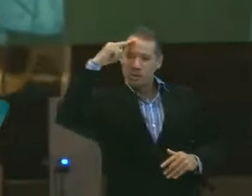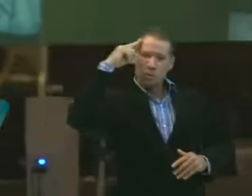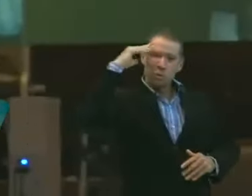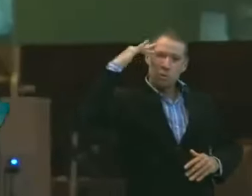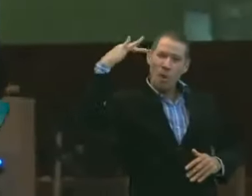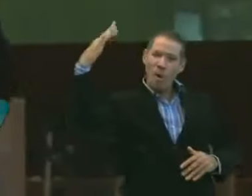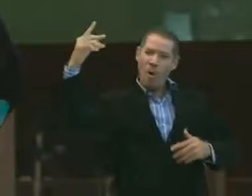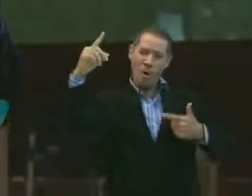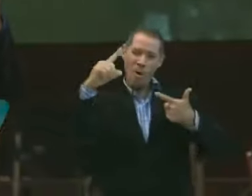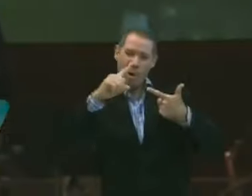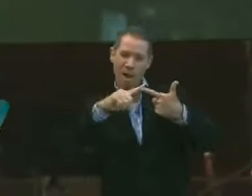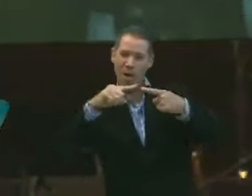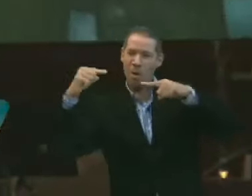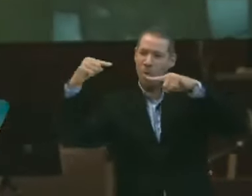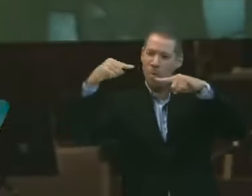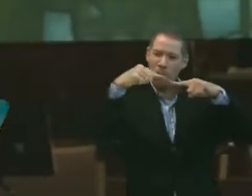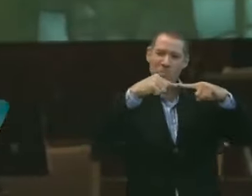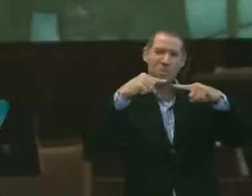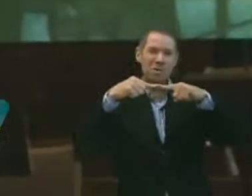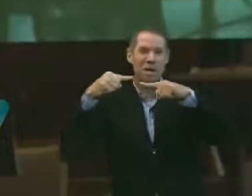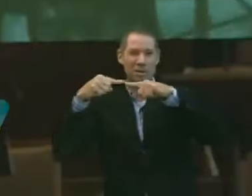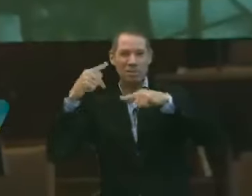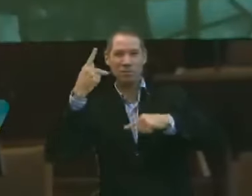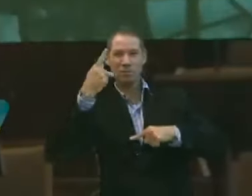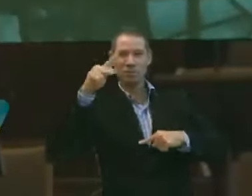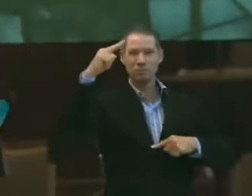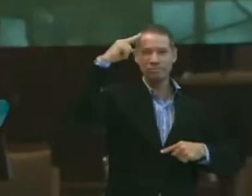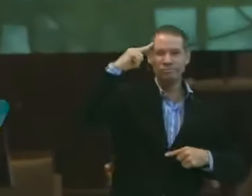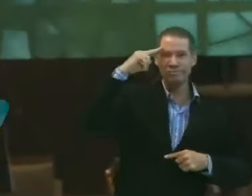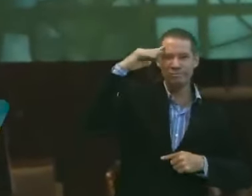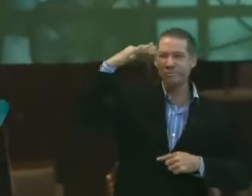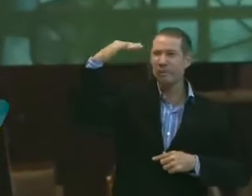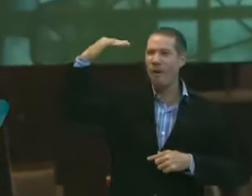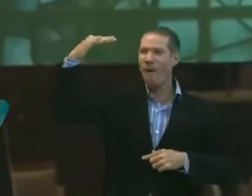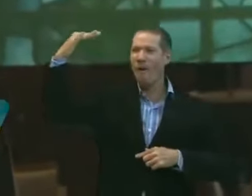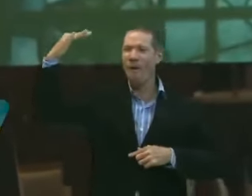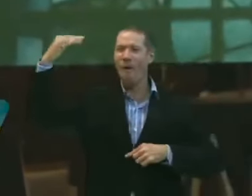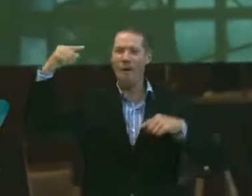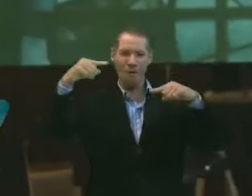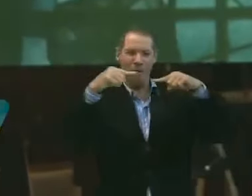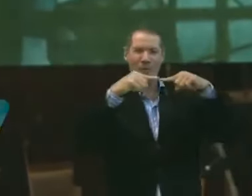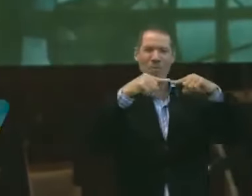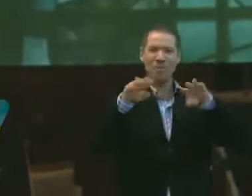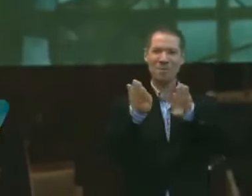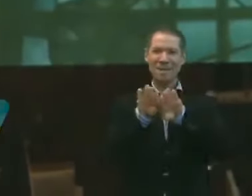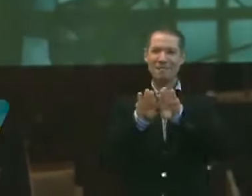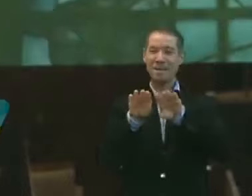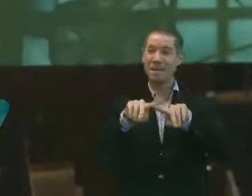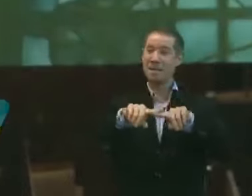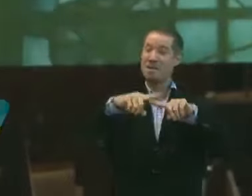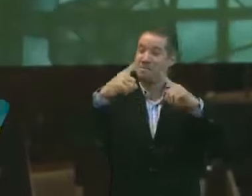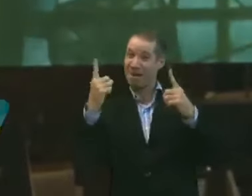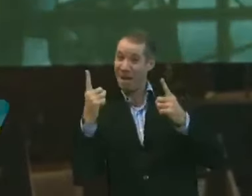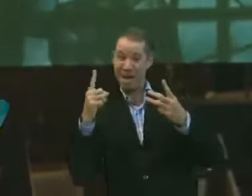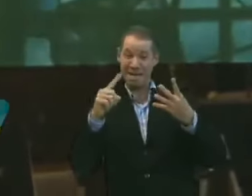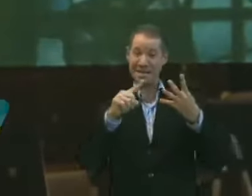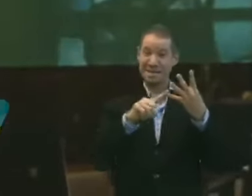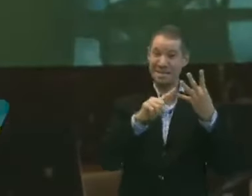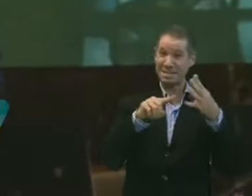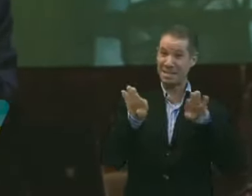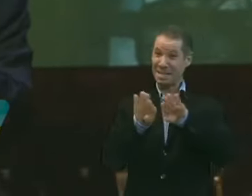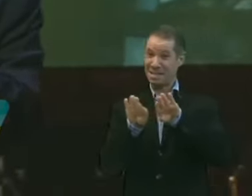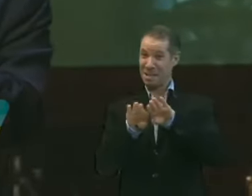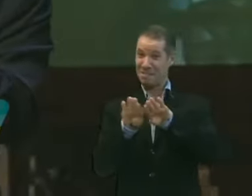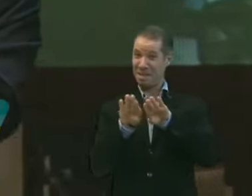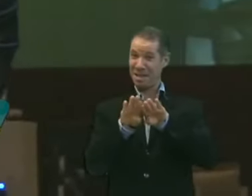objetivos. As mãos que estão sobre os teus sonhos e objetivos. Mas também são as mãos